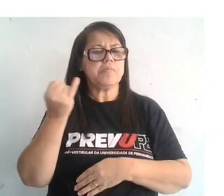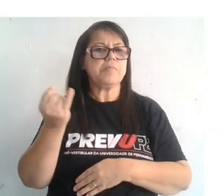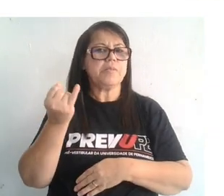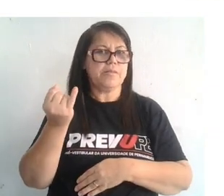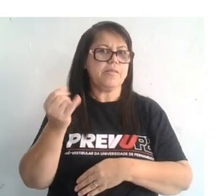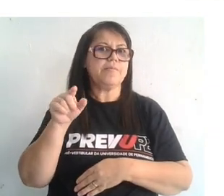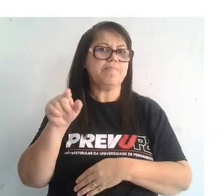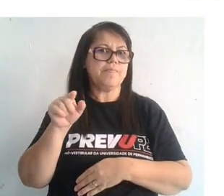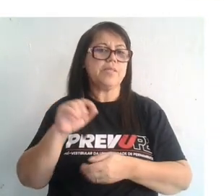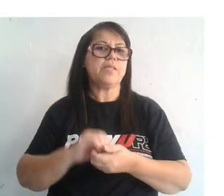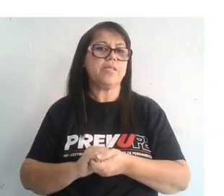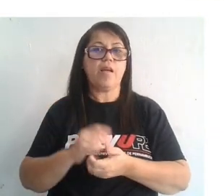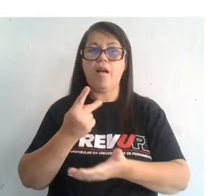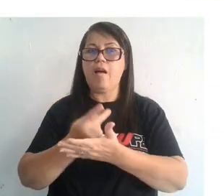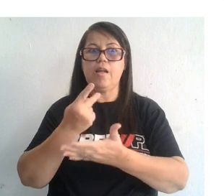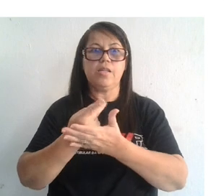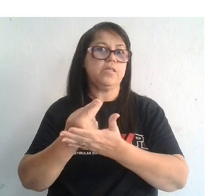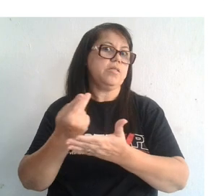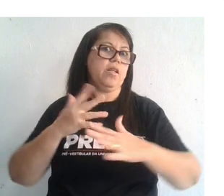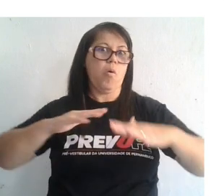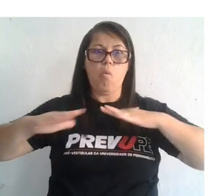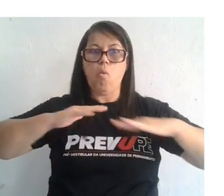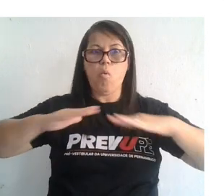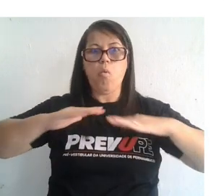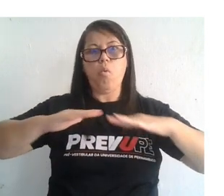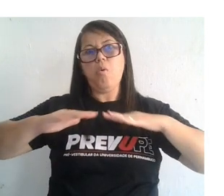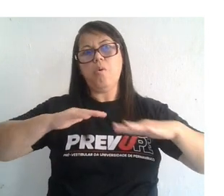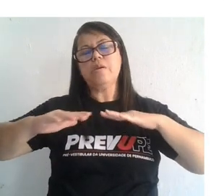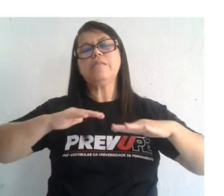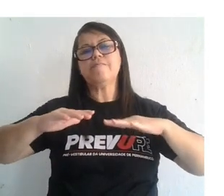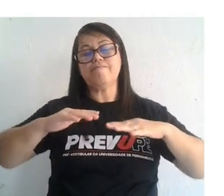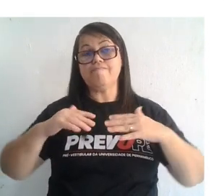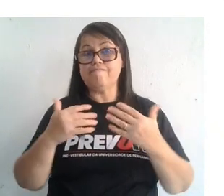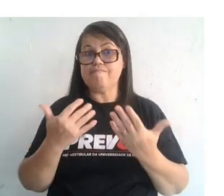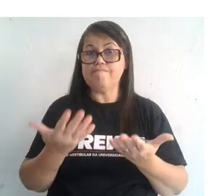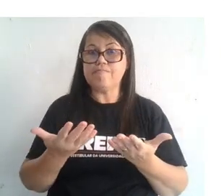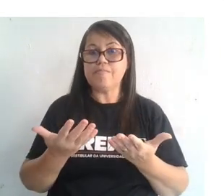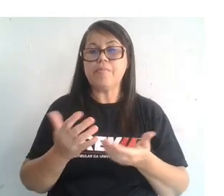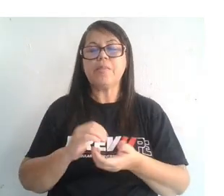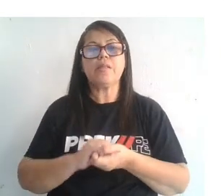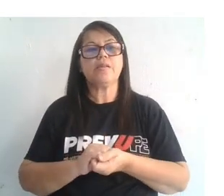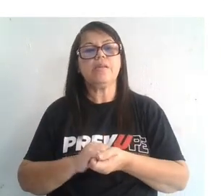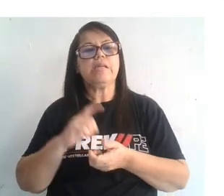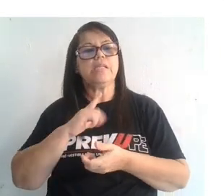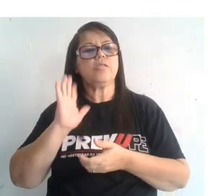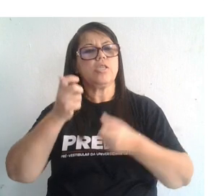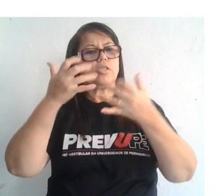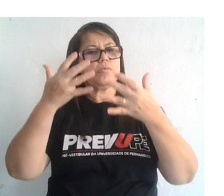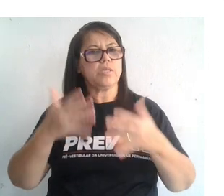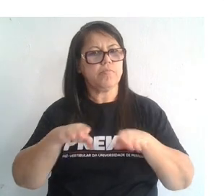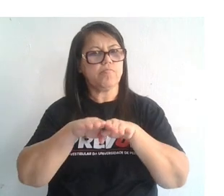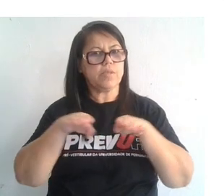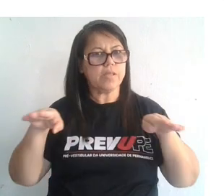sísmicos, grandes terremotos. Então, nós falamos da divergente. Separa, cria crosta. A